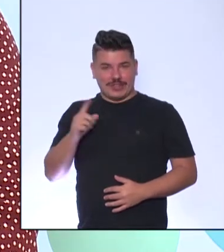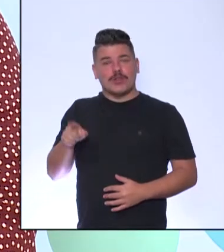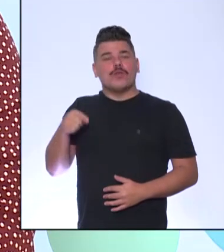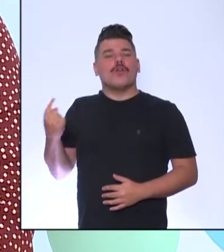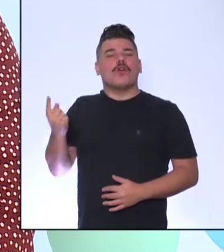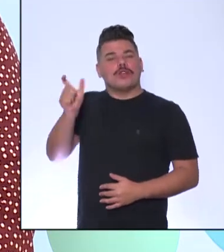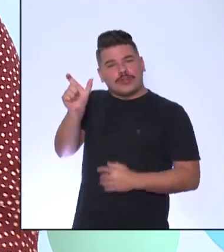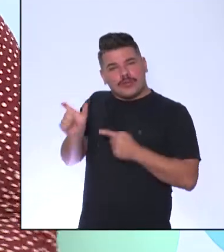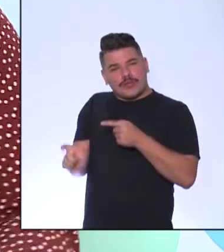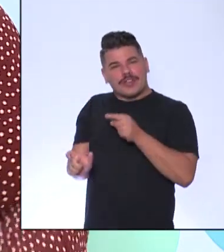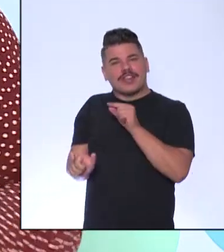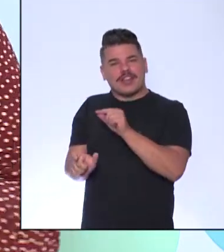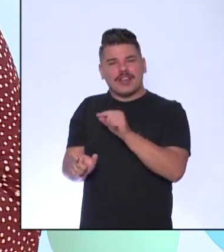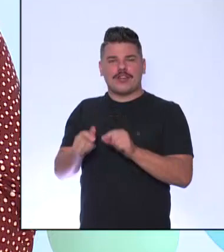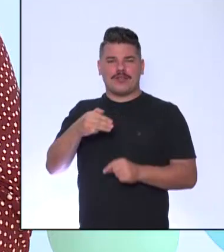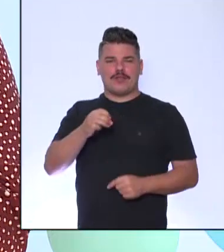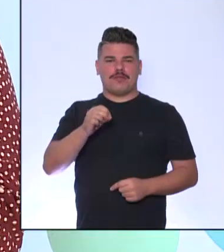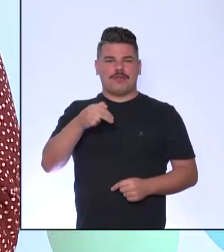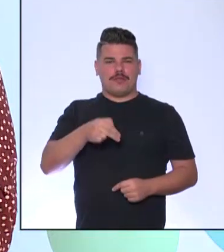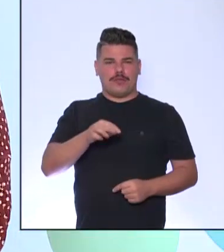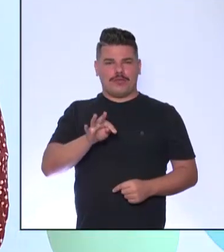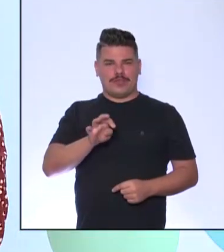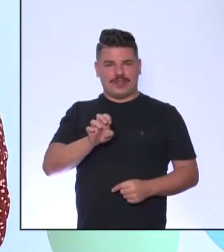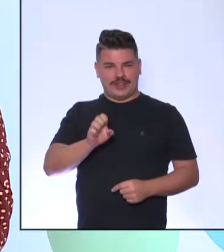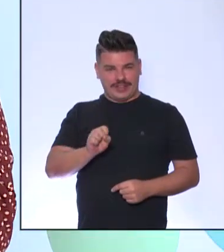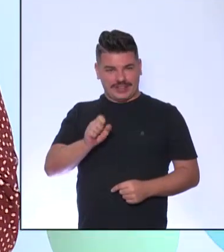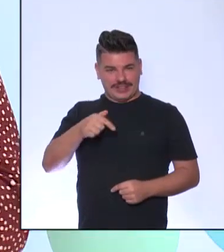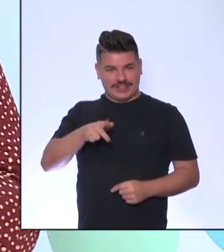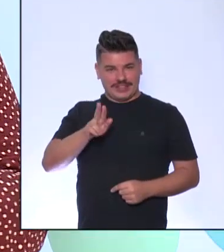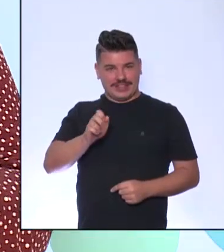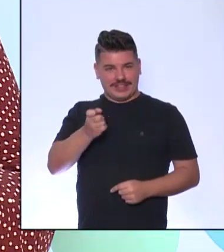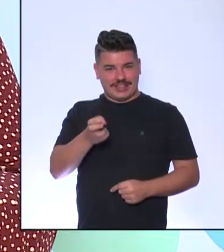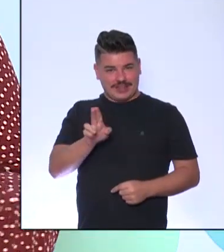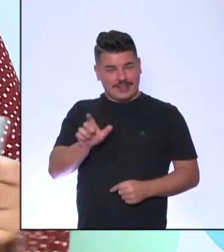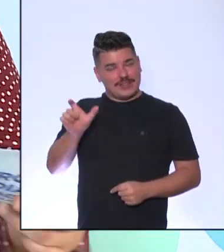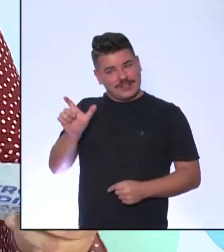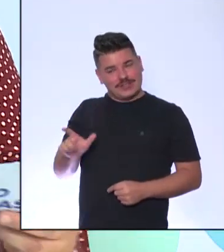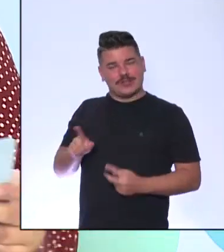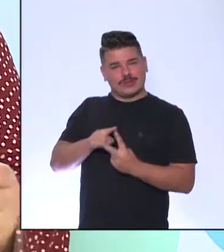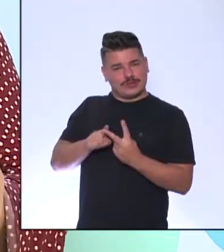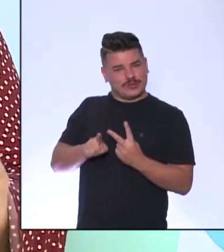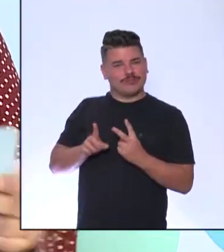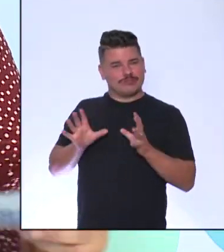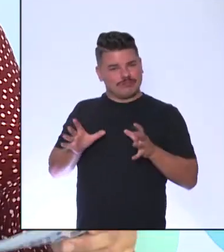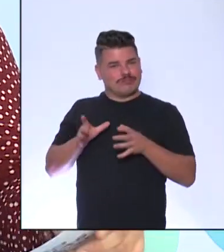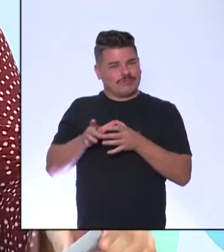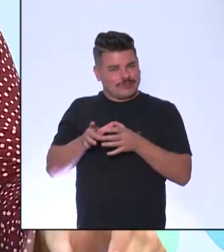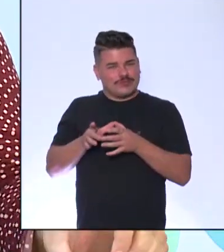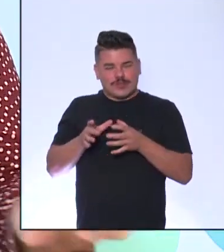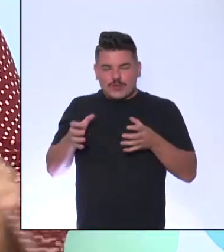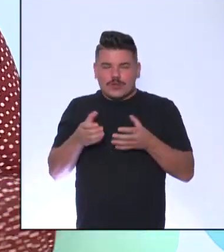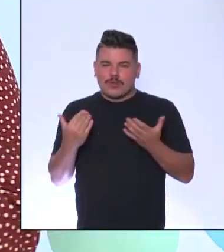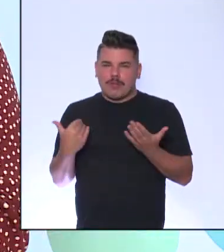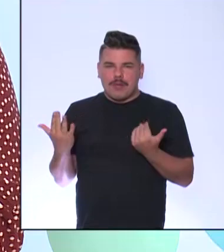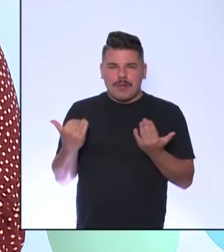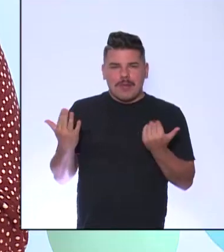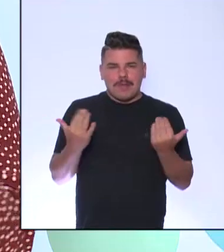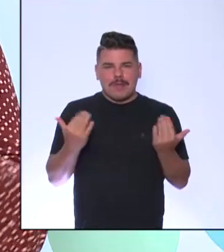o Montesquieu Isso mesmo É o Montesquieu e o Luiz XIV Tendo um diálogo Ok